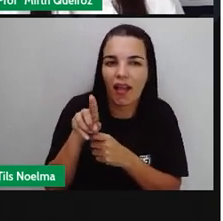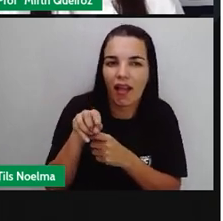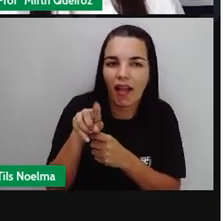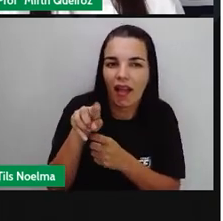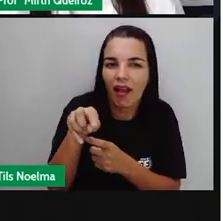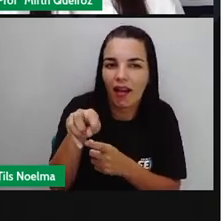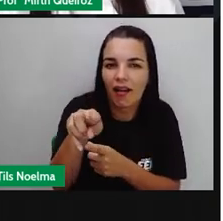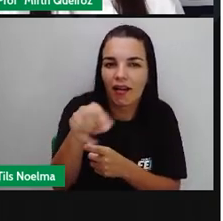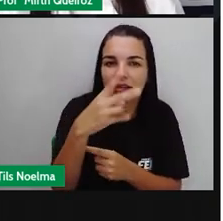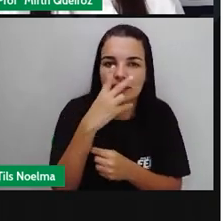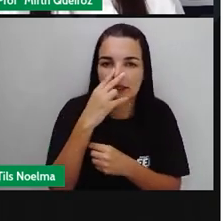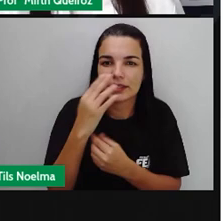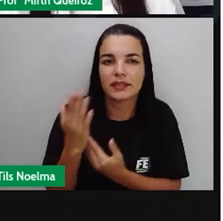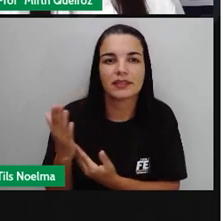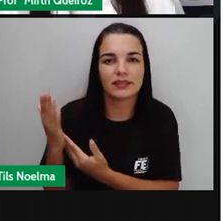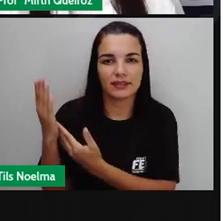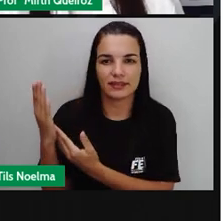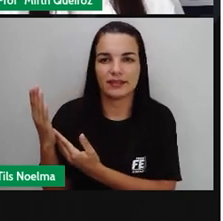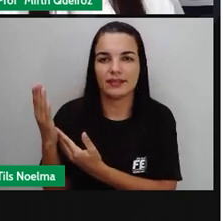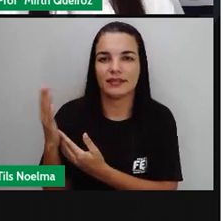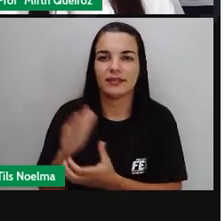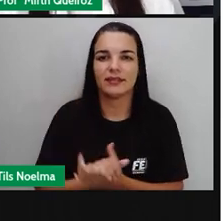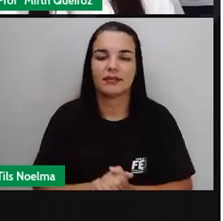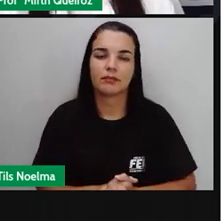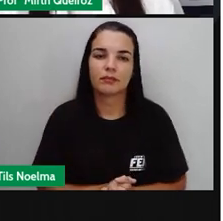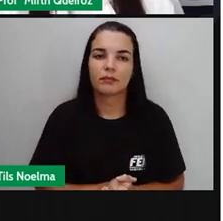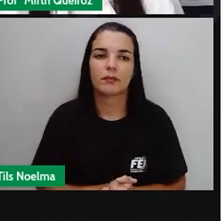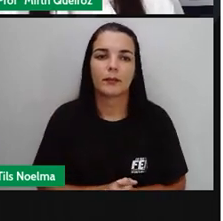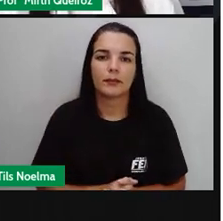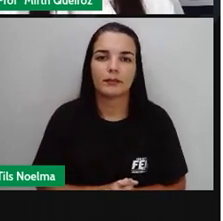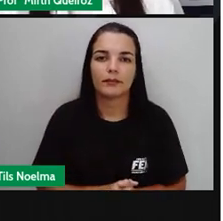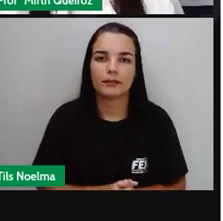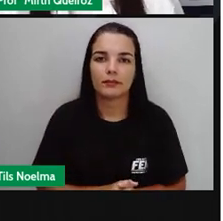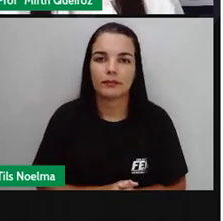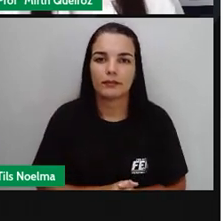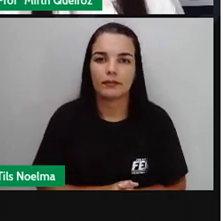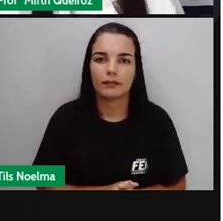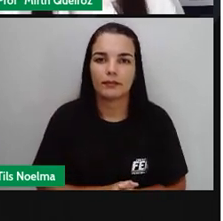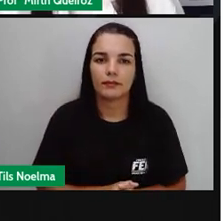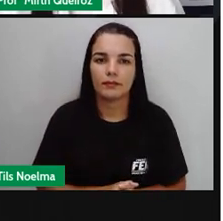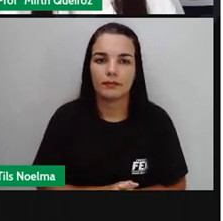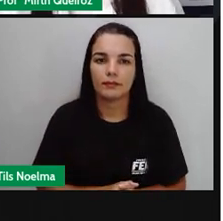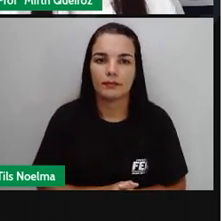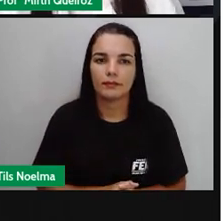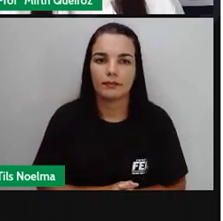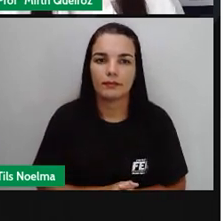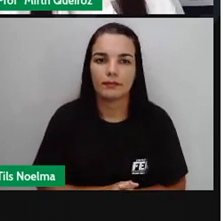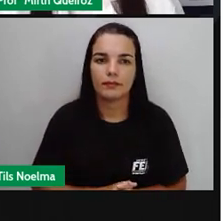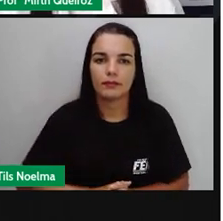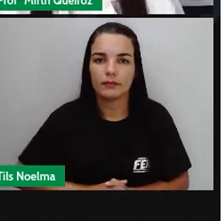forma de espiral. E tem as espiroquetas, né? Que nós temos aqui do lado também.